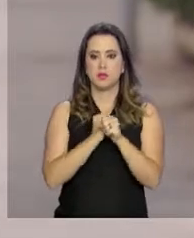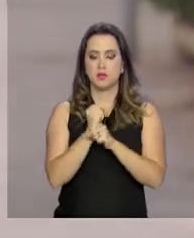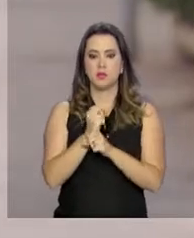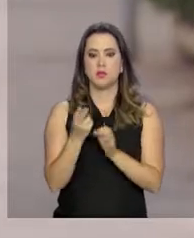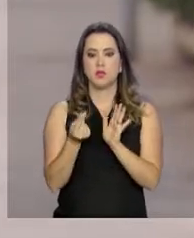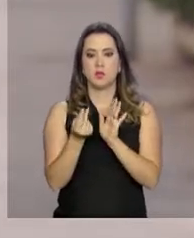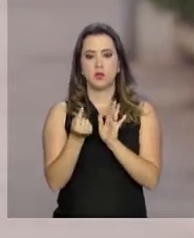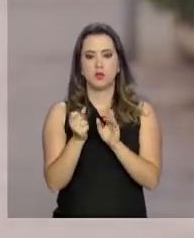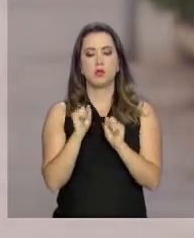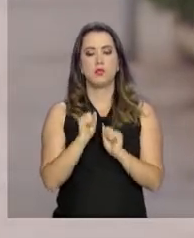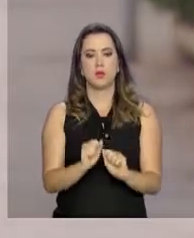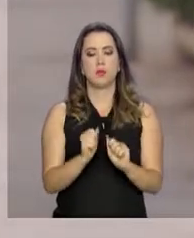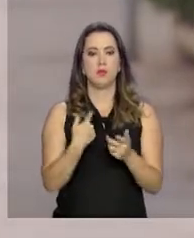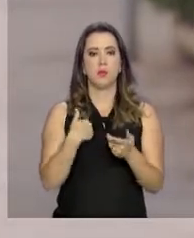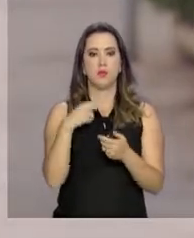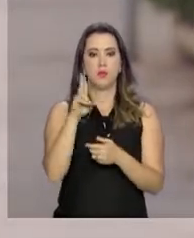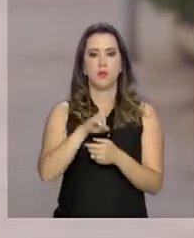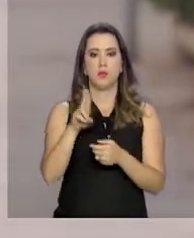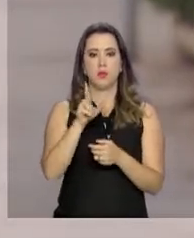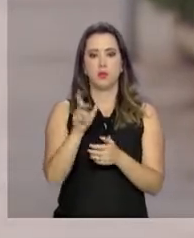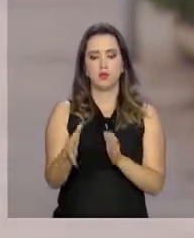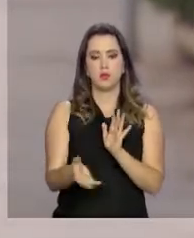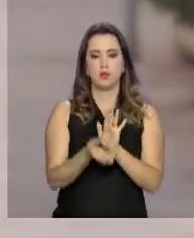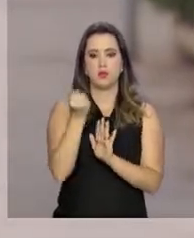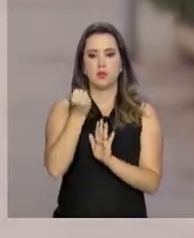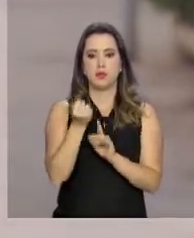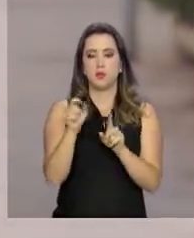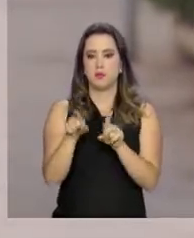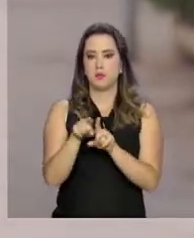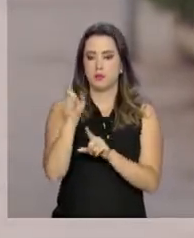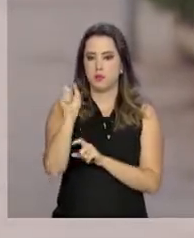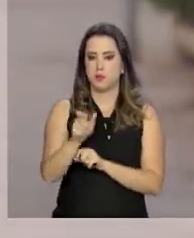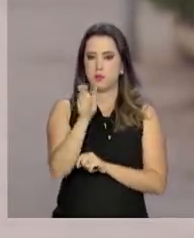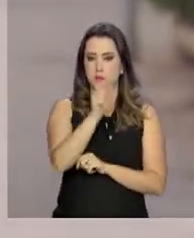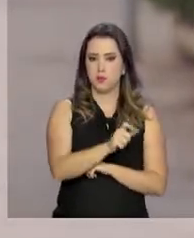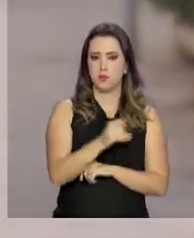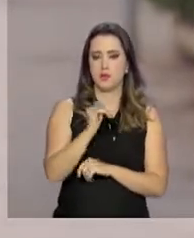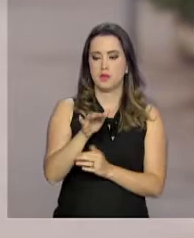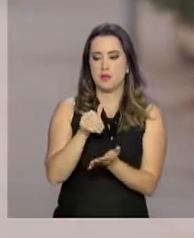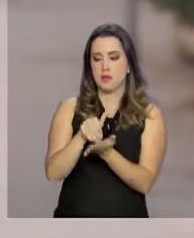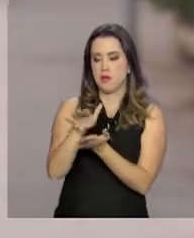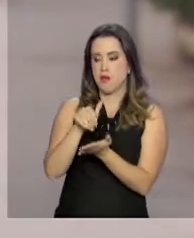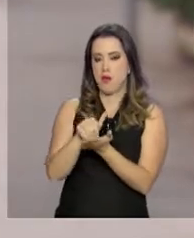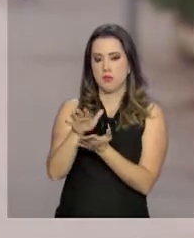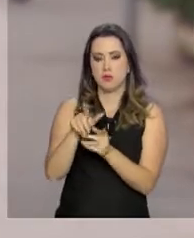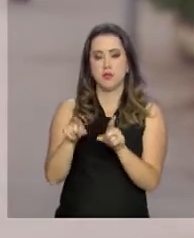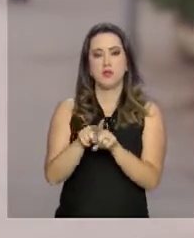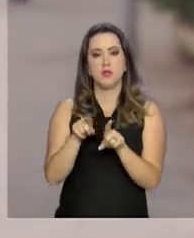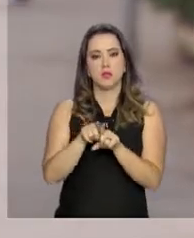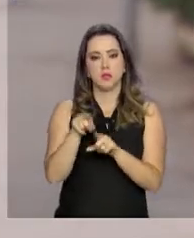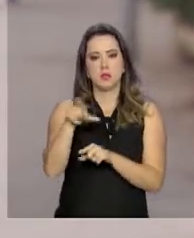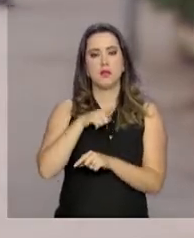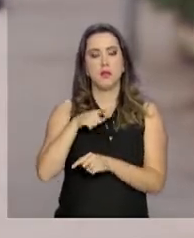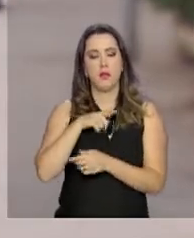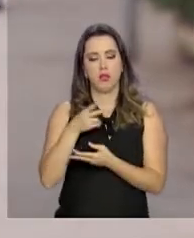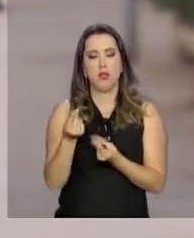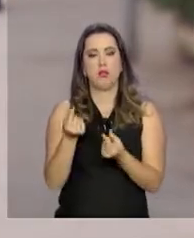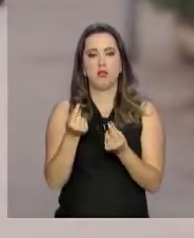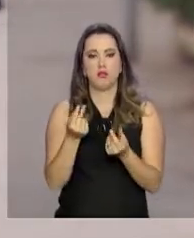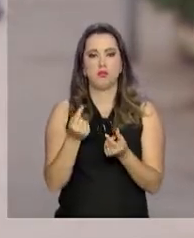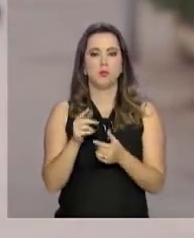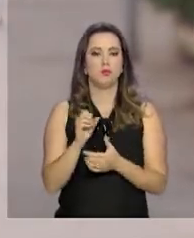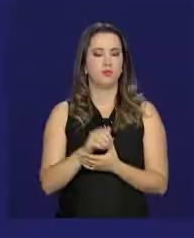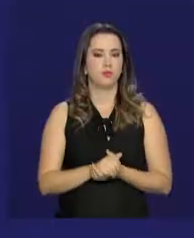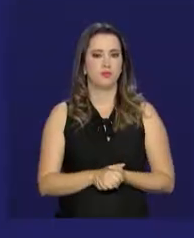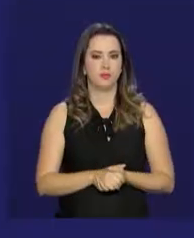o dinheiro também pode ir para as mãos do titular. Se for demitido sem justa causa ou se aposentar, está lá o FGTS para o que